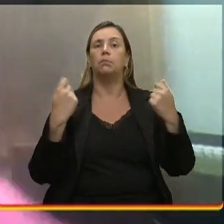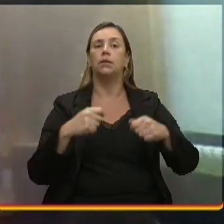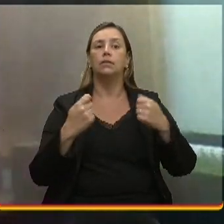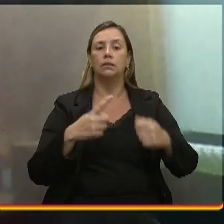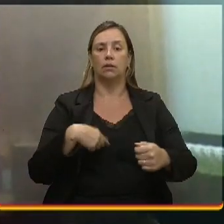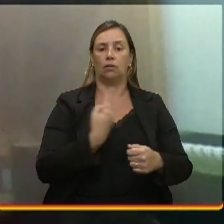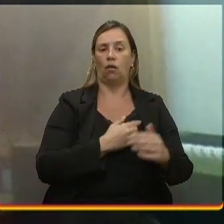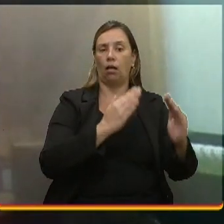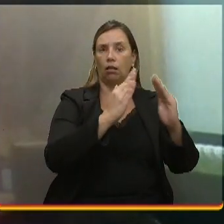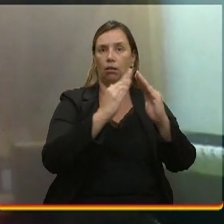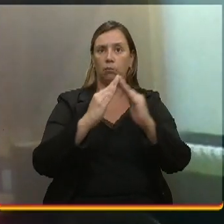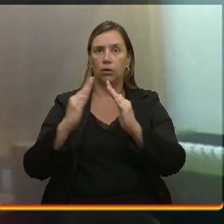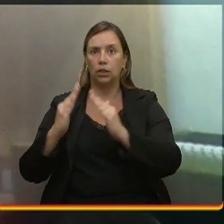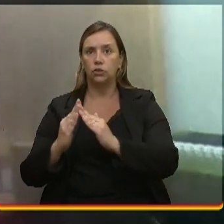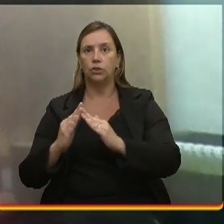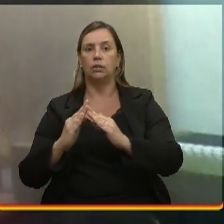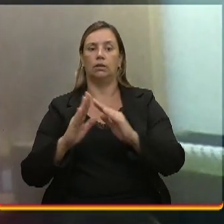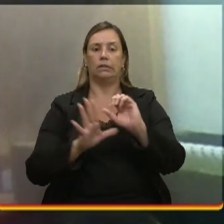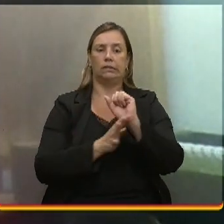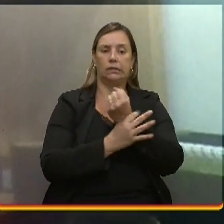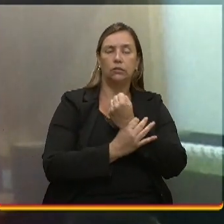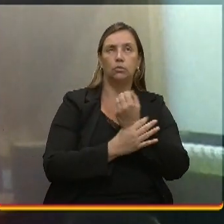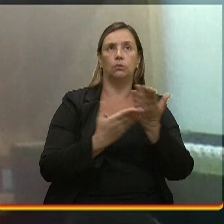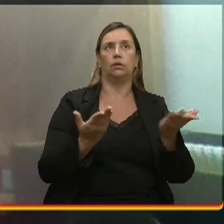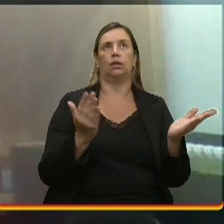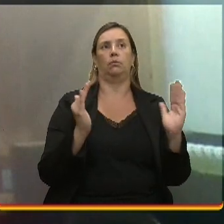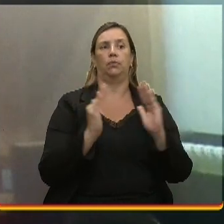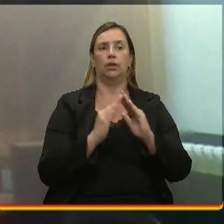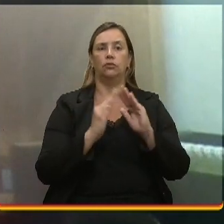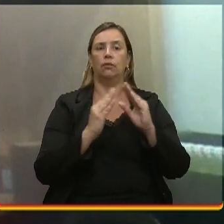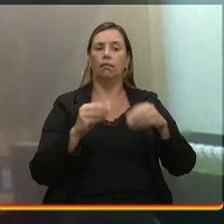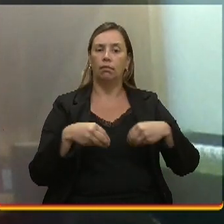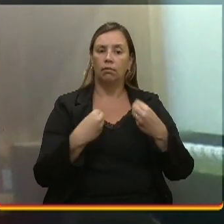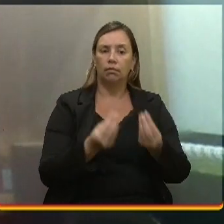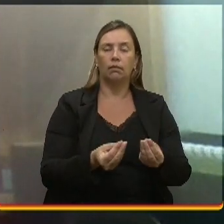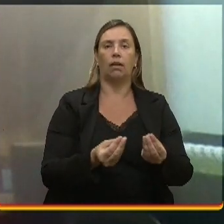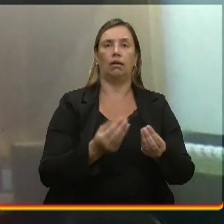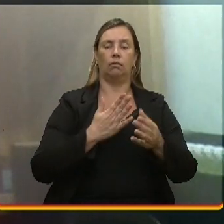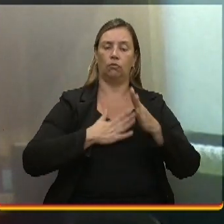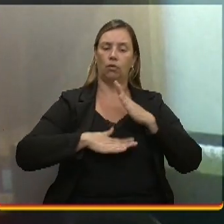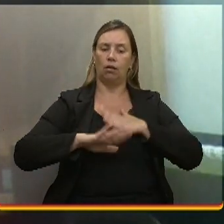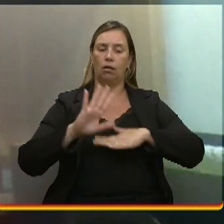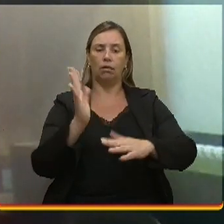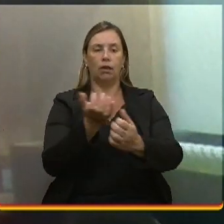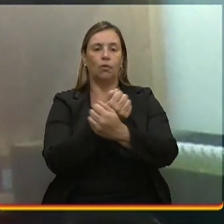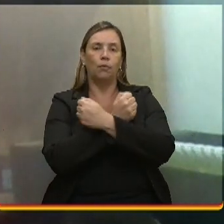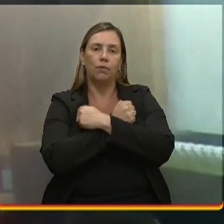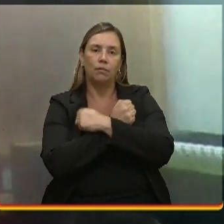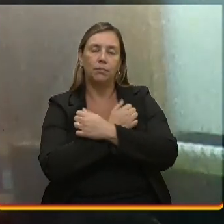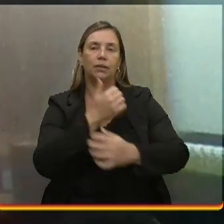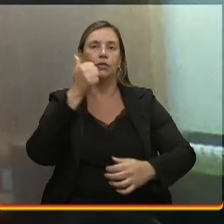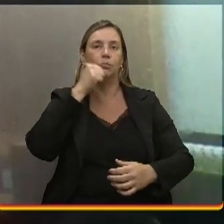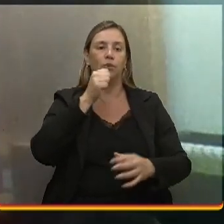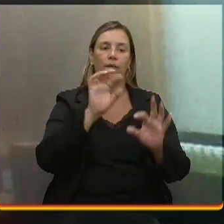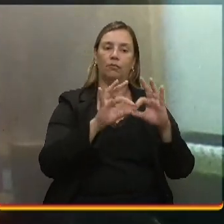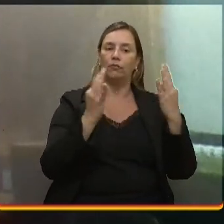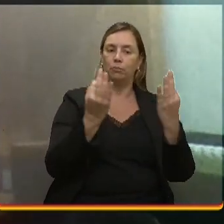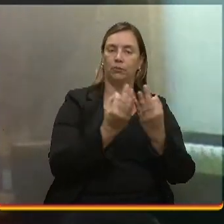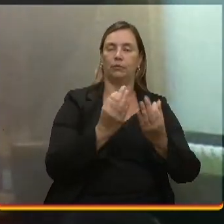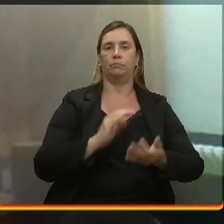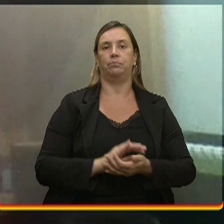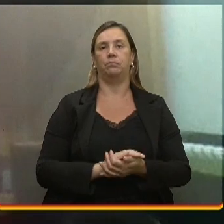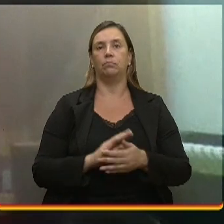gente tem da moradia, moradia segura, moradia que ofereça conforto e acolhimento para a mulher e sua família, né?